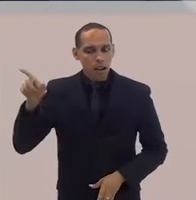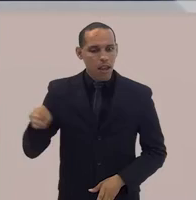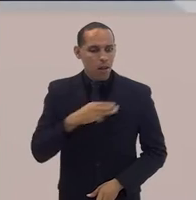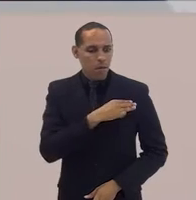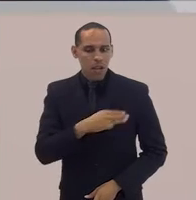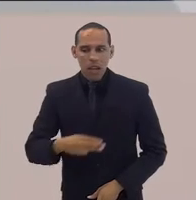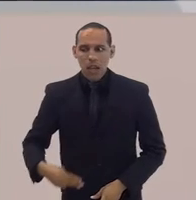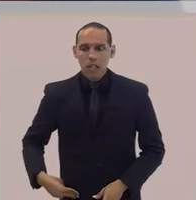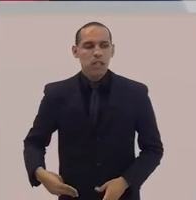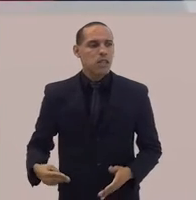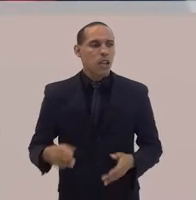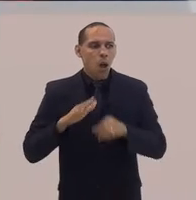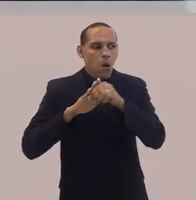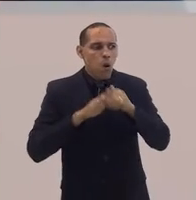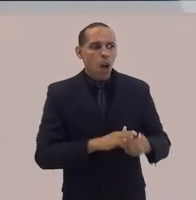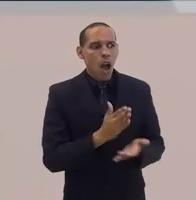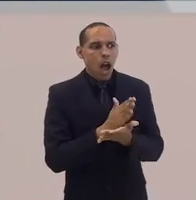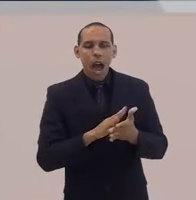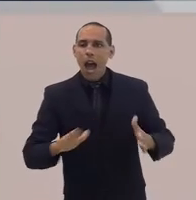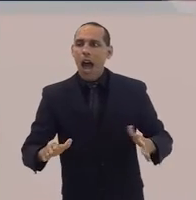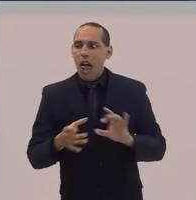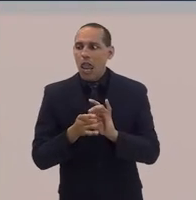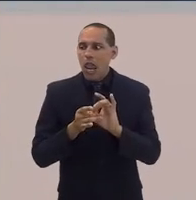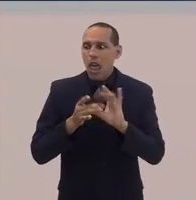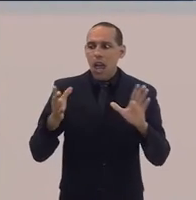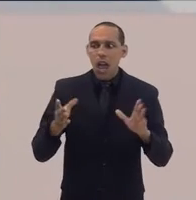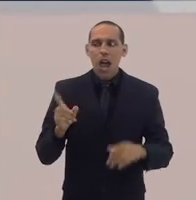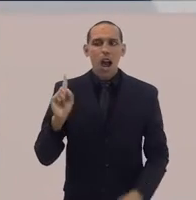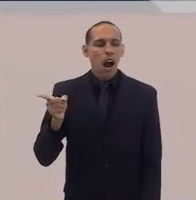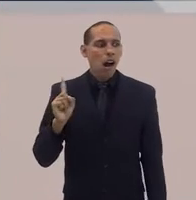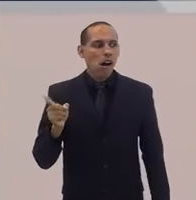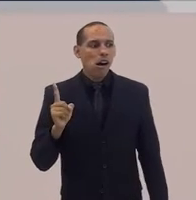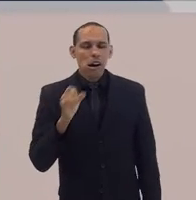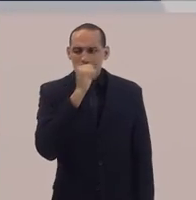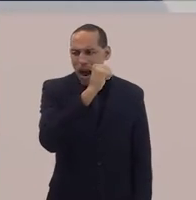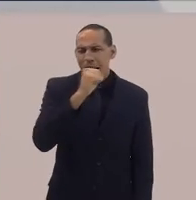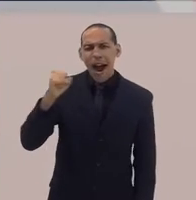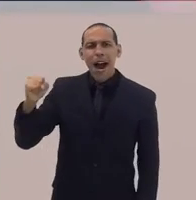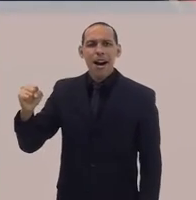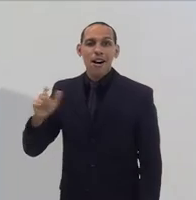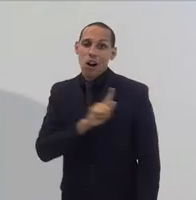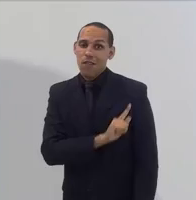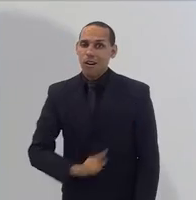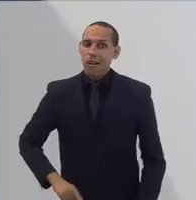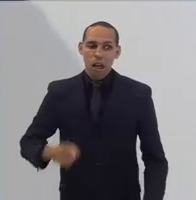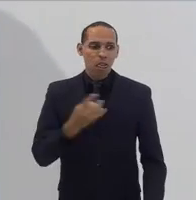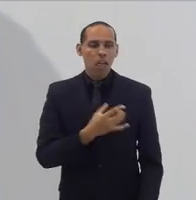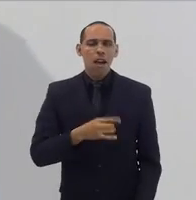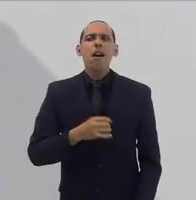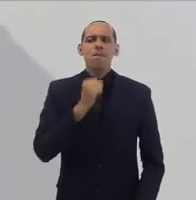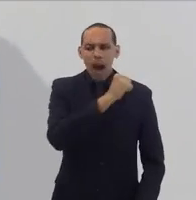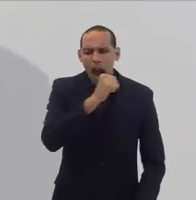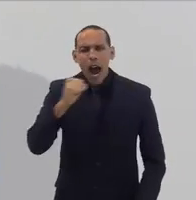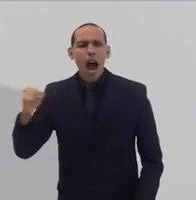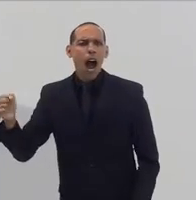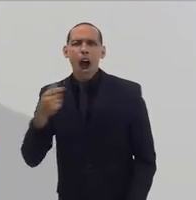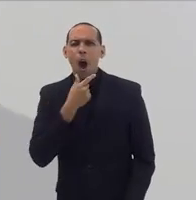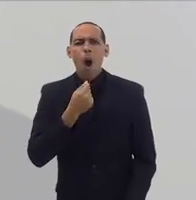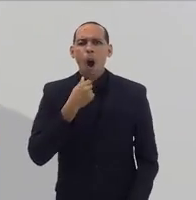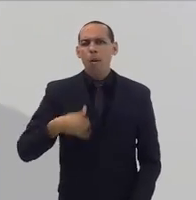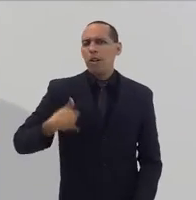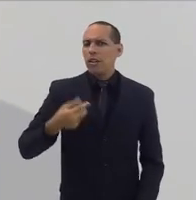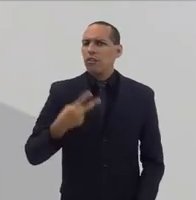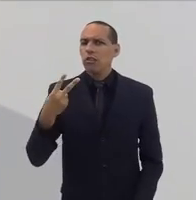Vamos tocar no interesse dos privilegiados. Vamos libertar esse povo. Daí o governador, com medo, mandou matar os